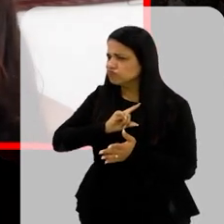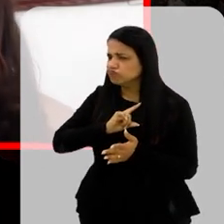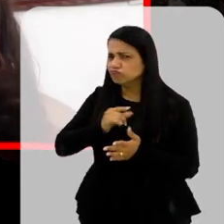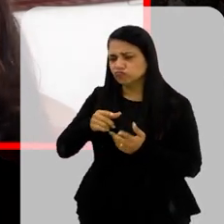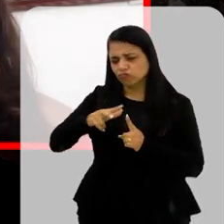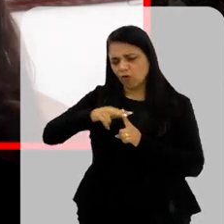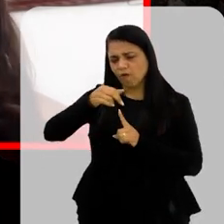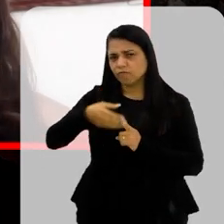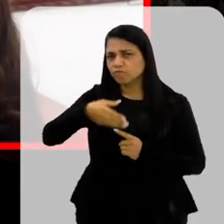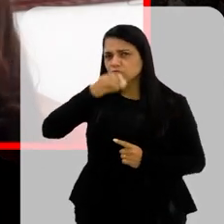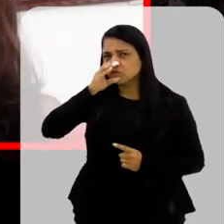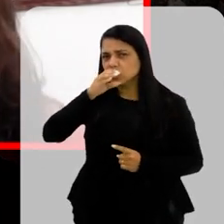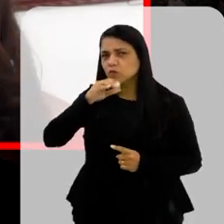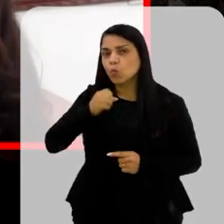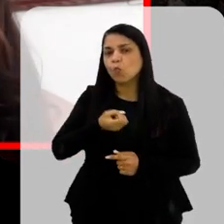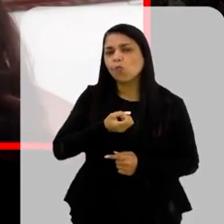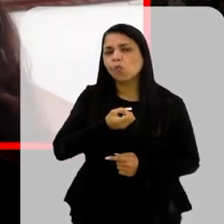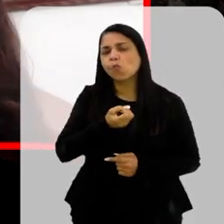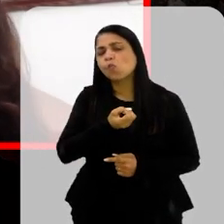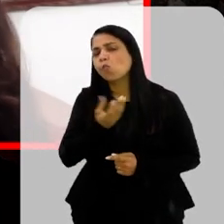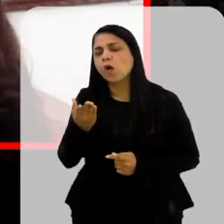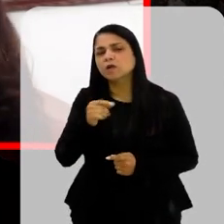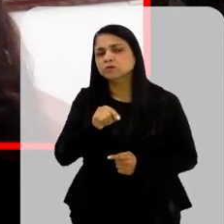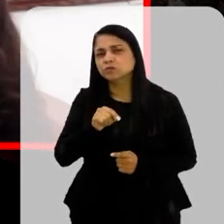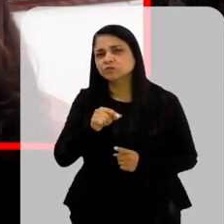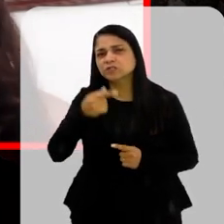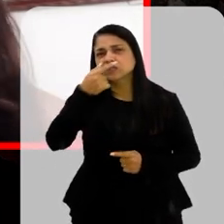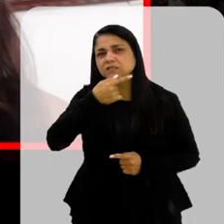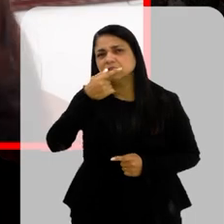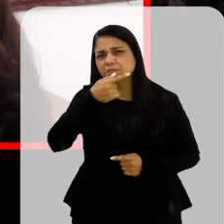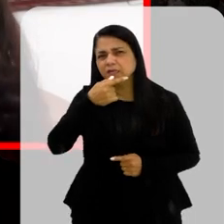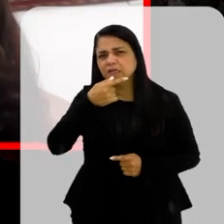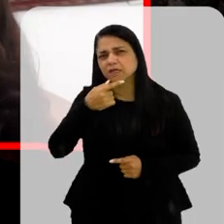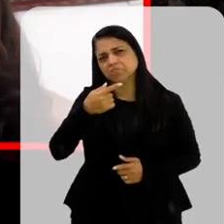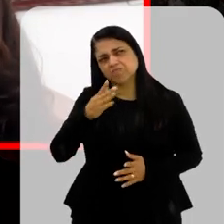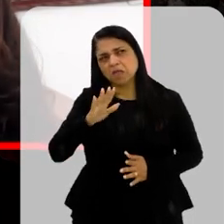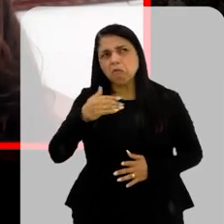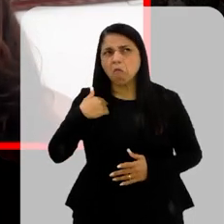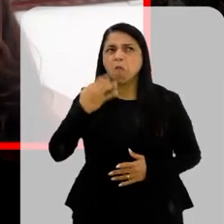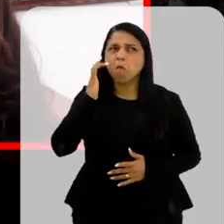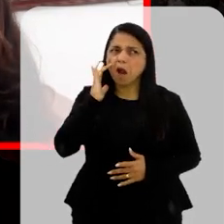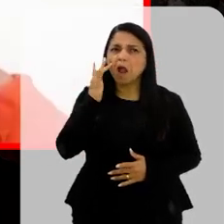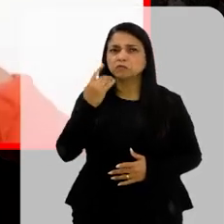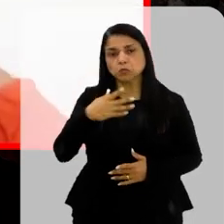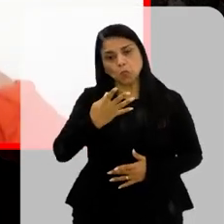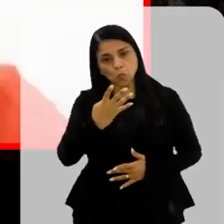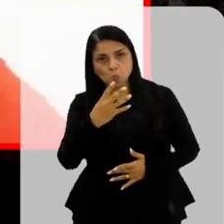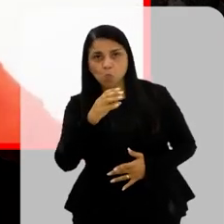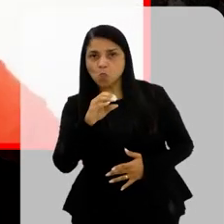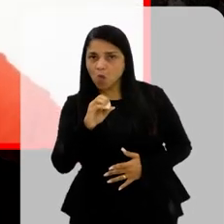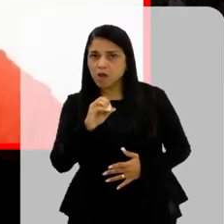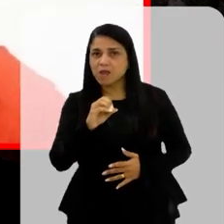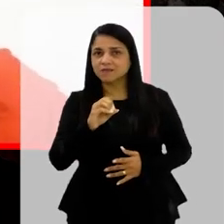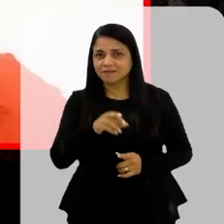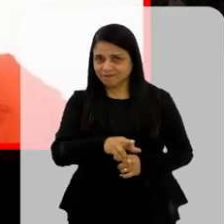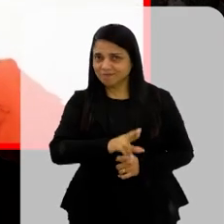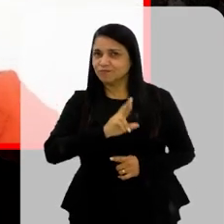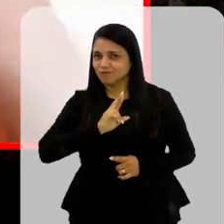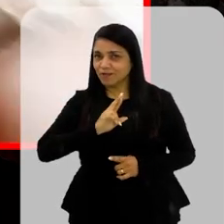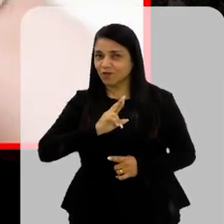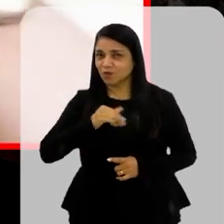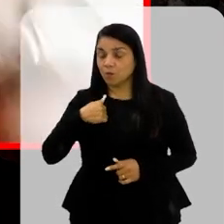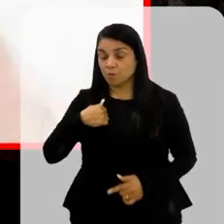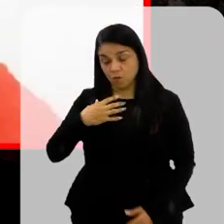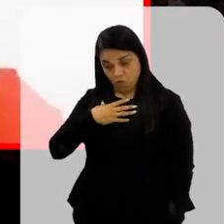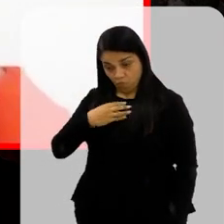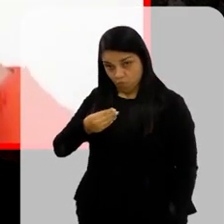do Matheus Tomar esse refrigerante Provavelmente Ele já estava Num 40 Brincando Eu não sei Por que Mas graças a Deus O